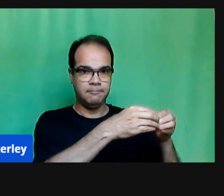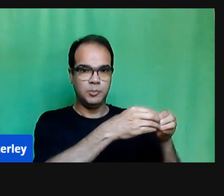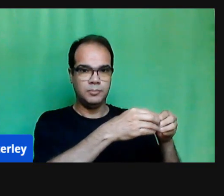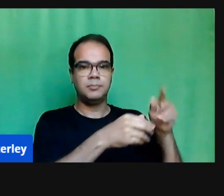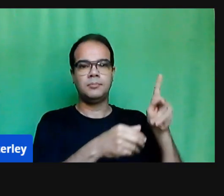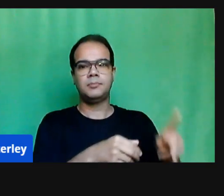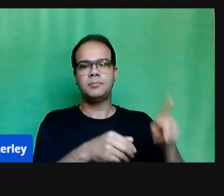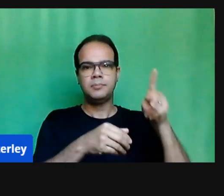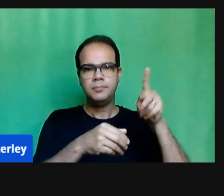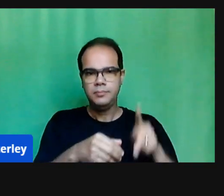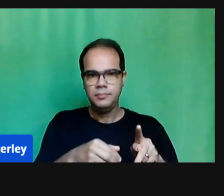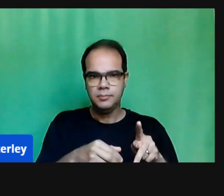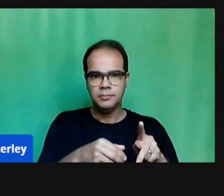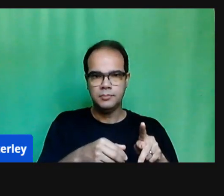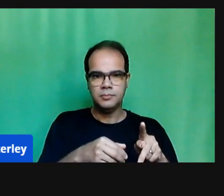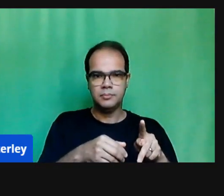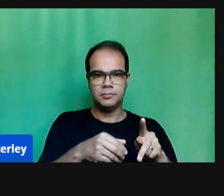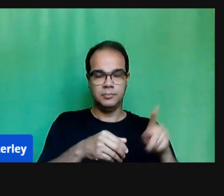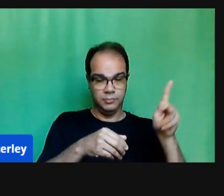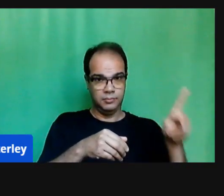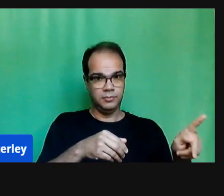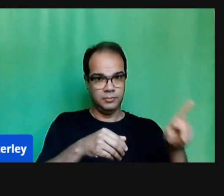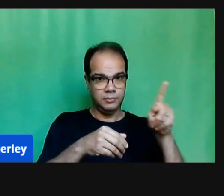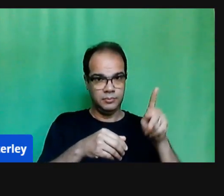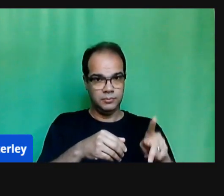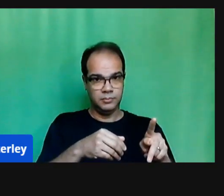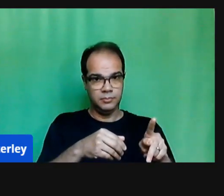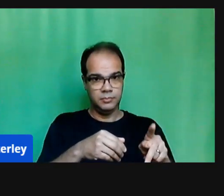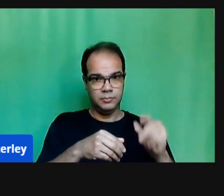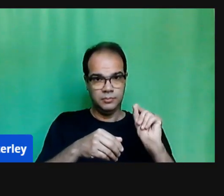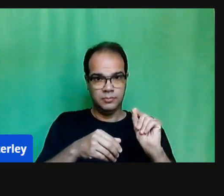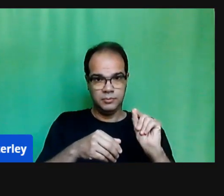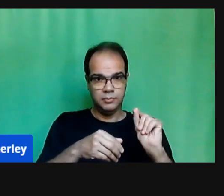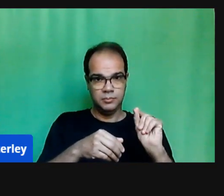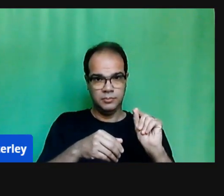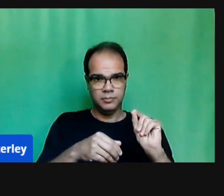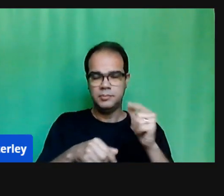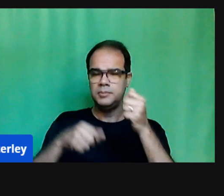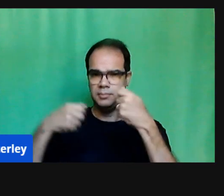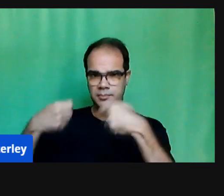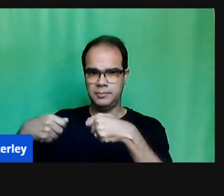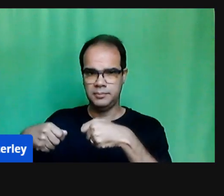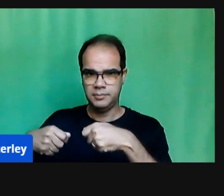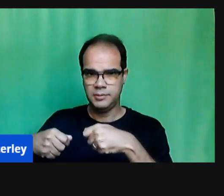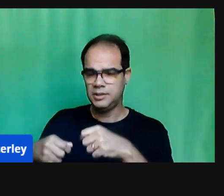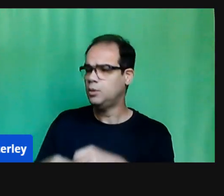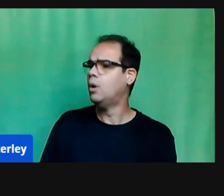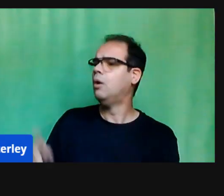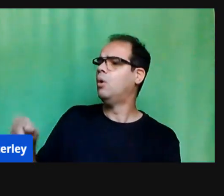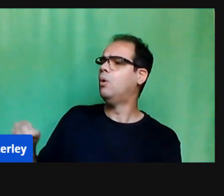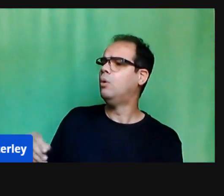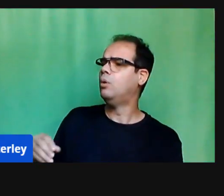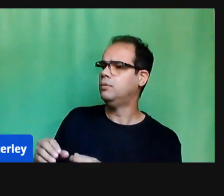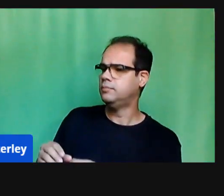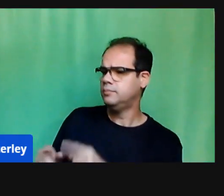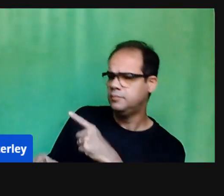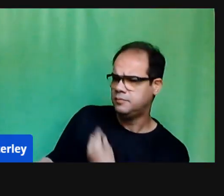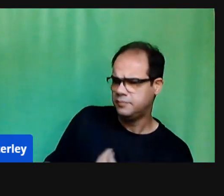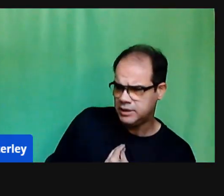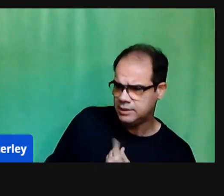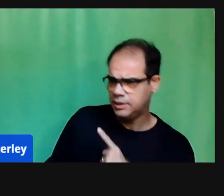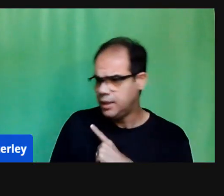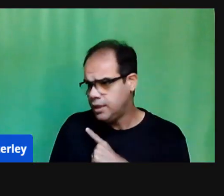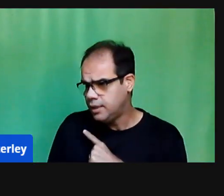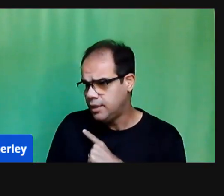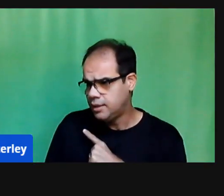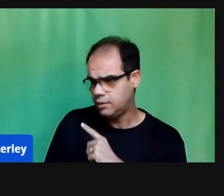seu horário de aula, nós não exigimos que as famílias estejam dando feedback nesse momento. E há uma outra